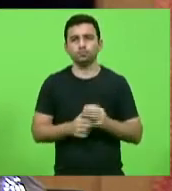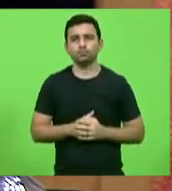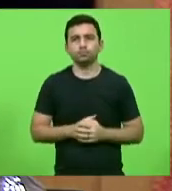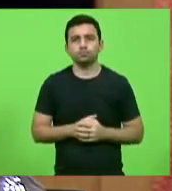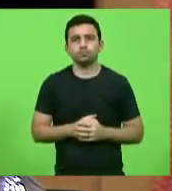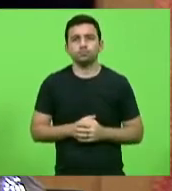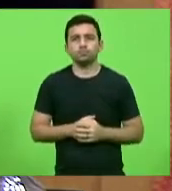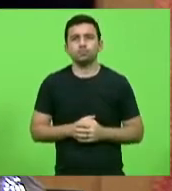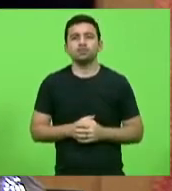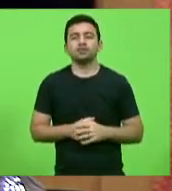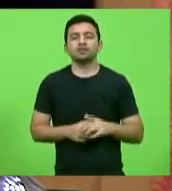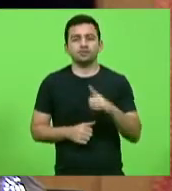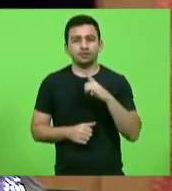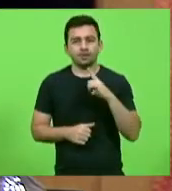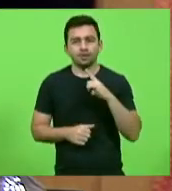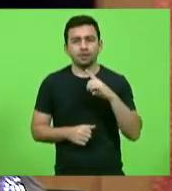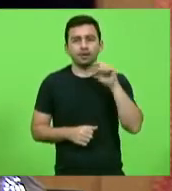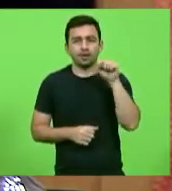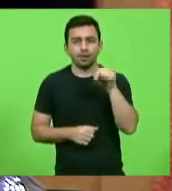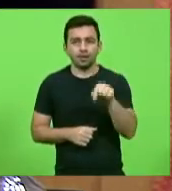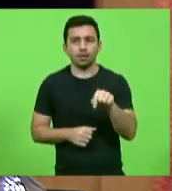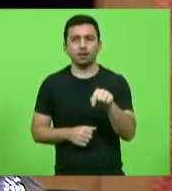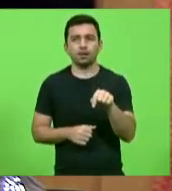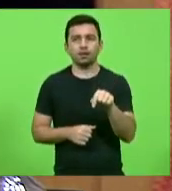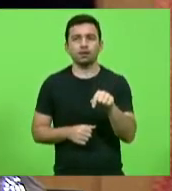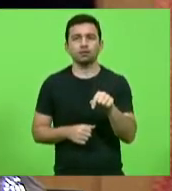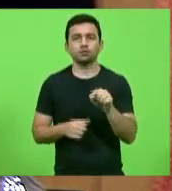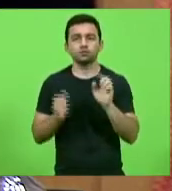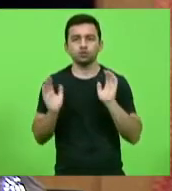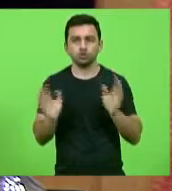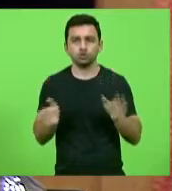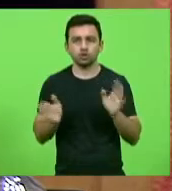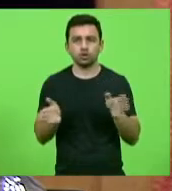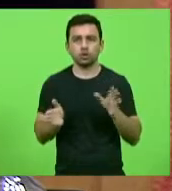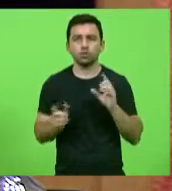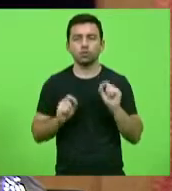Existe lá agora a possibilidade, inclusive,